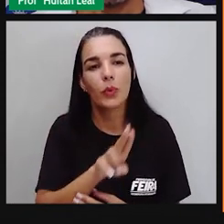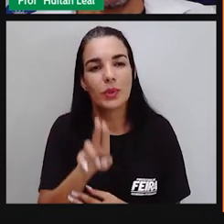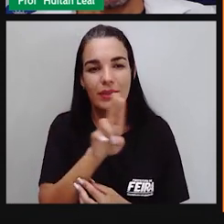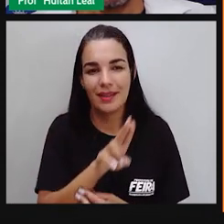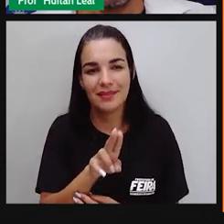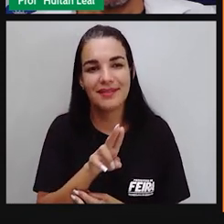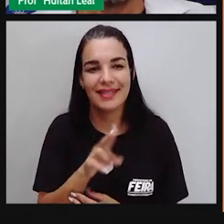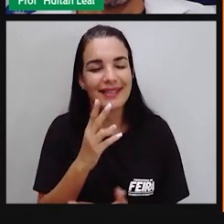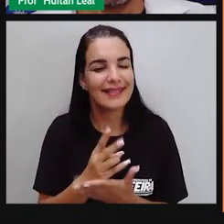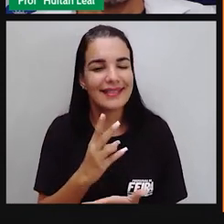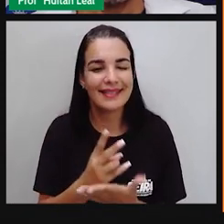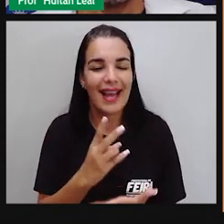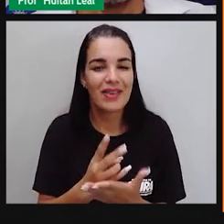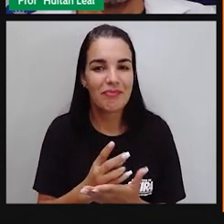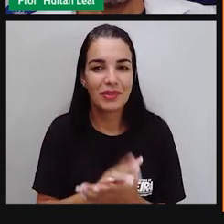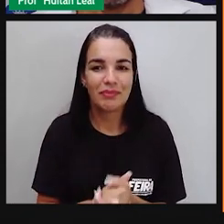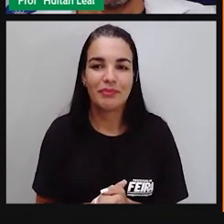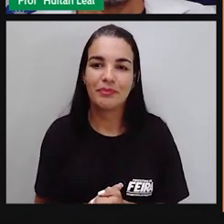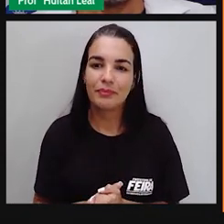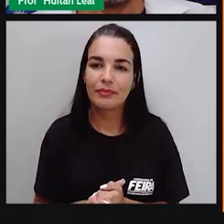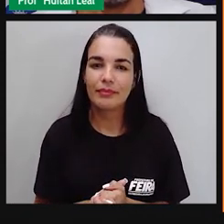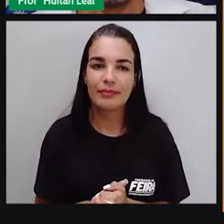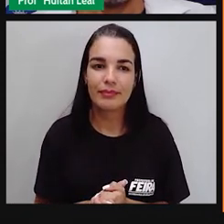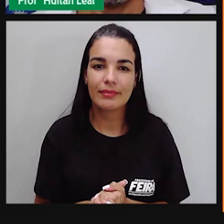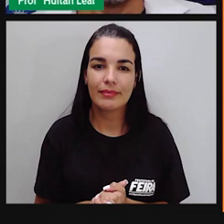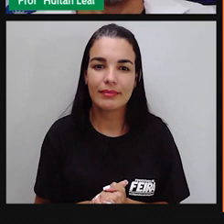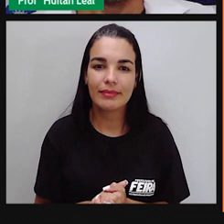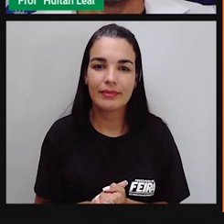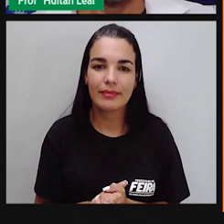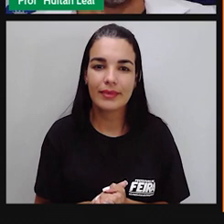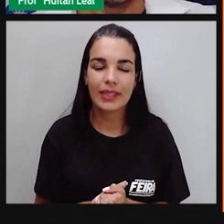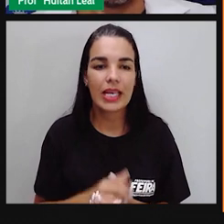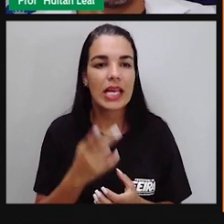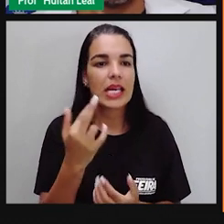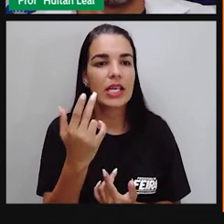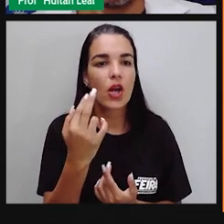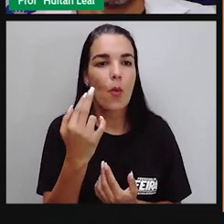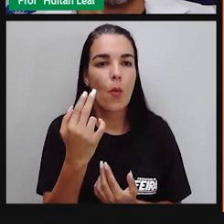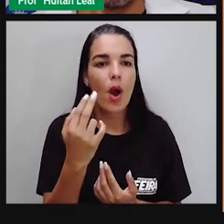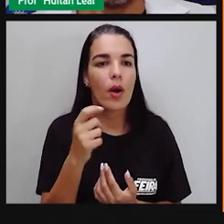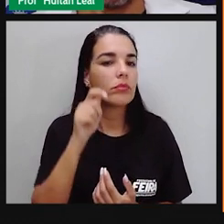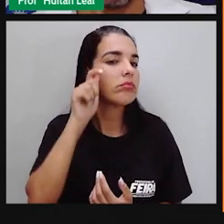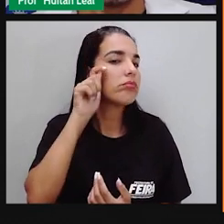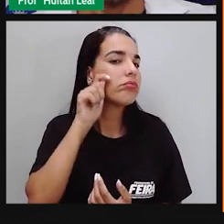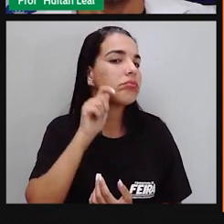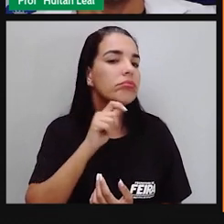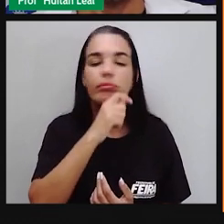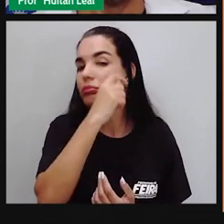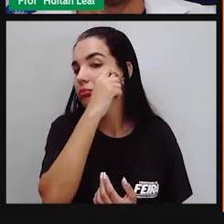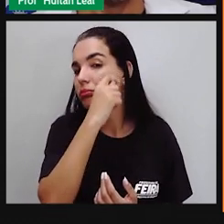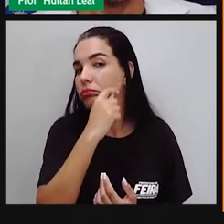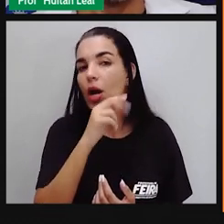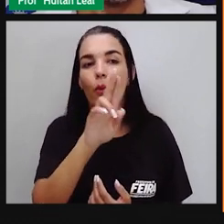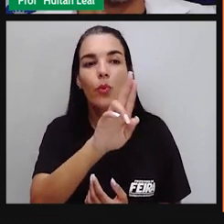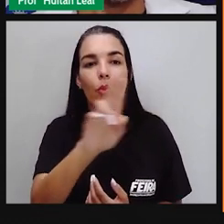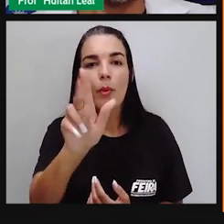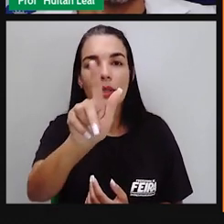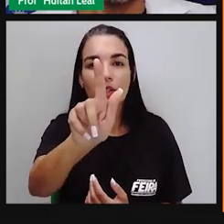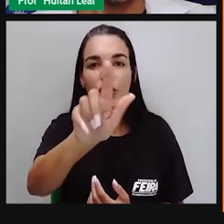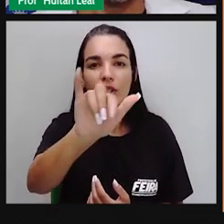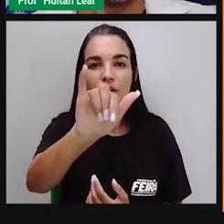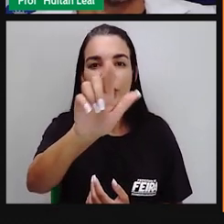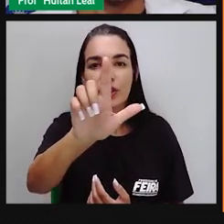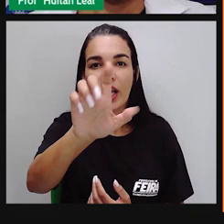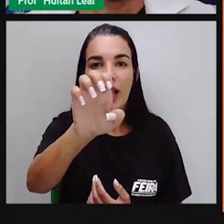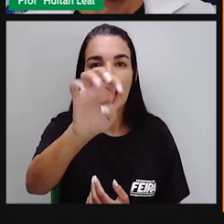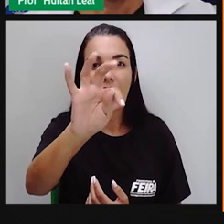representar a palha de aço. É como utilizar gilete para se barbear, dentre outros produtos